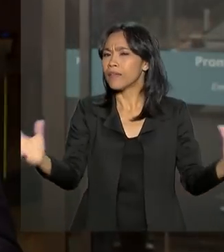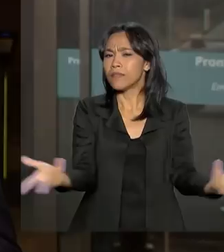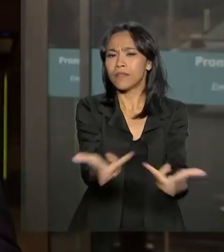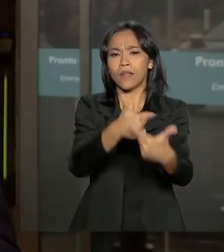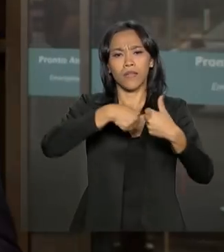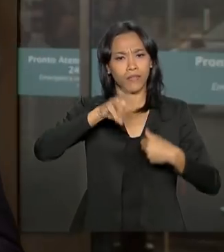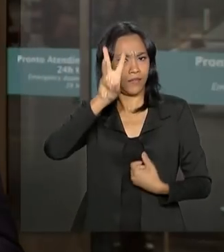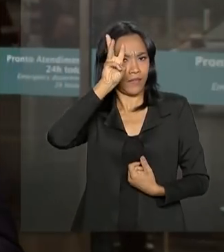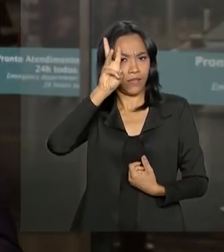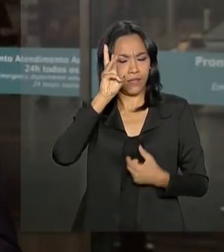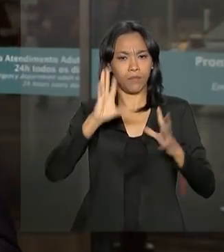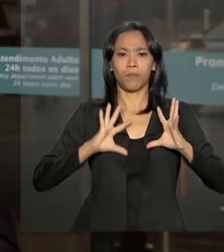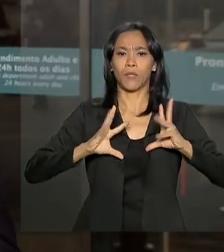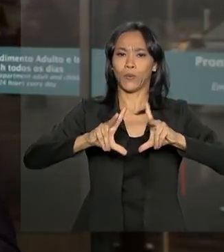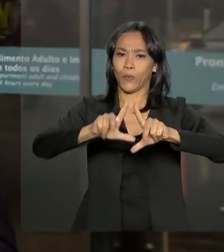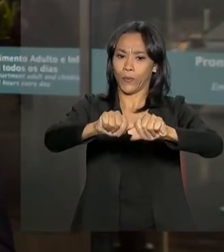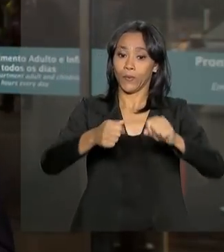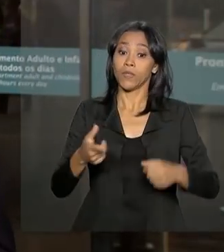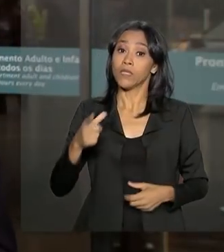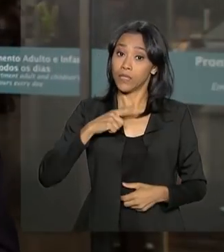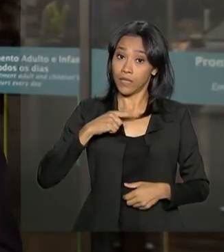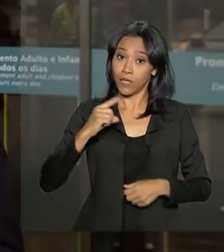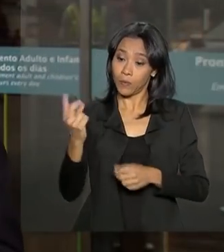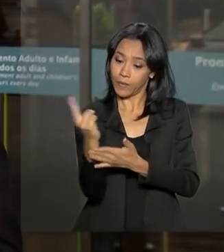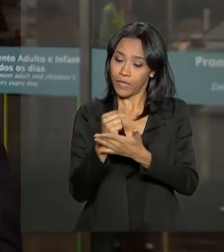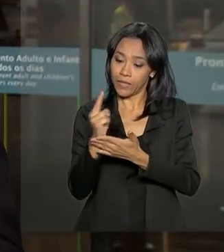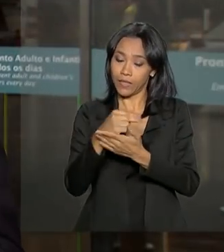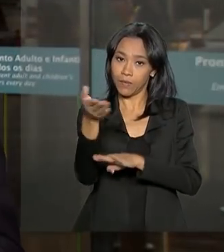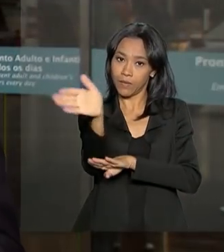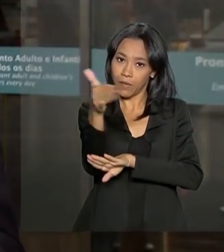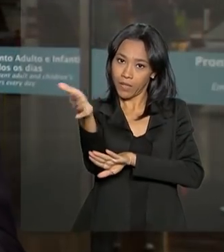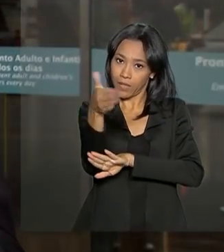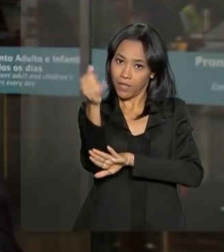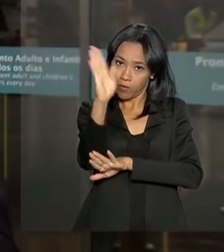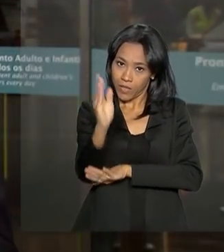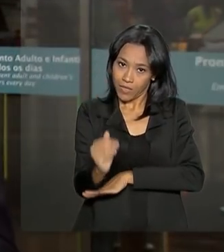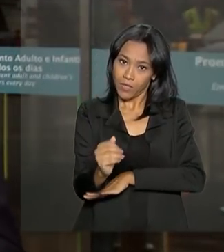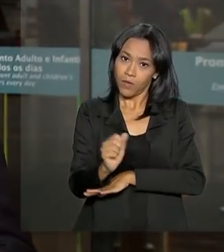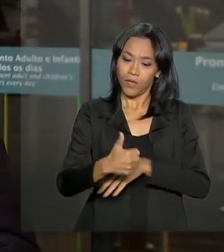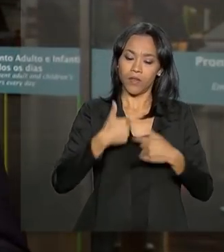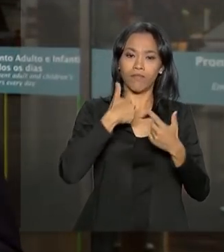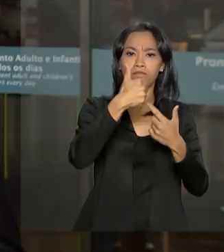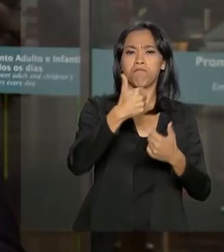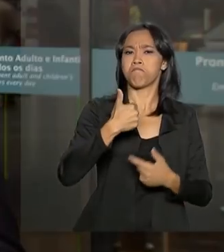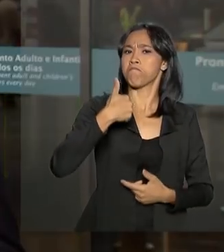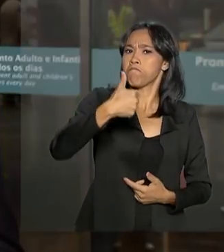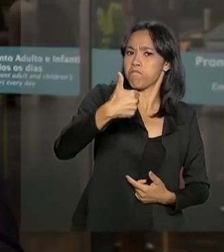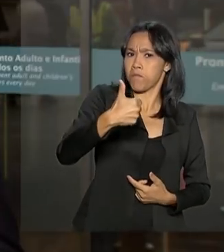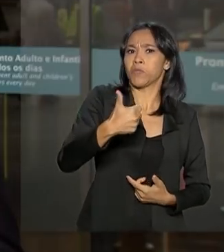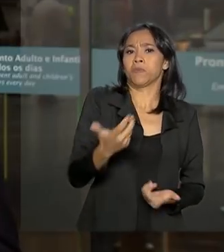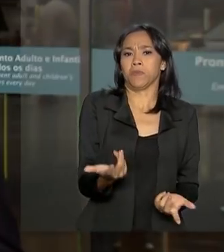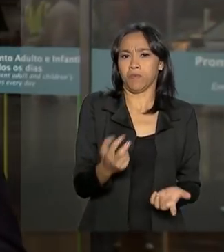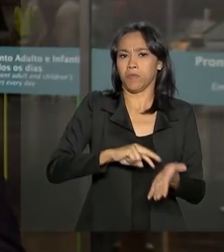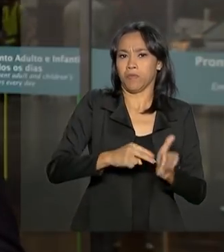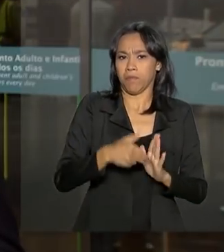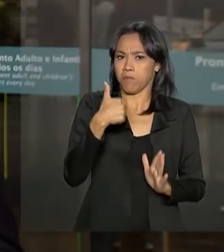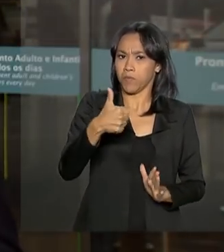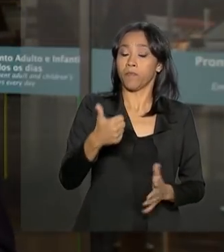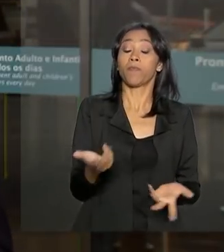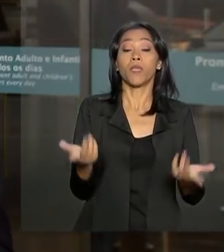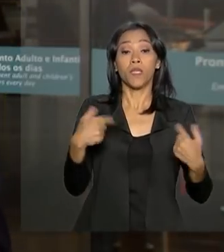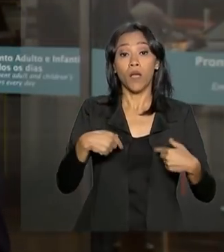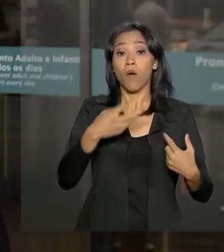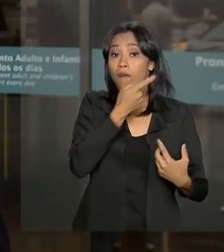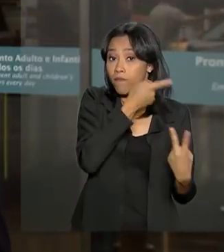todos. Tem também uma figurinha da bandeira do Brasil e um sinal de positivo. Por ordens médicas, as visitas